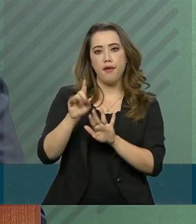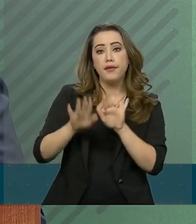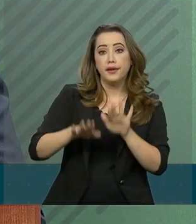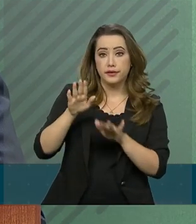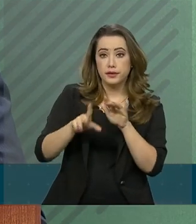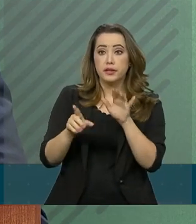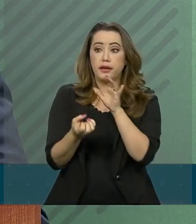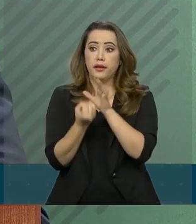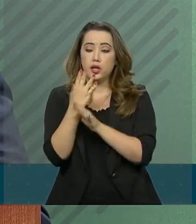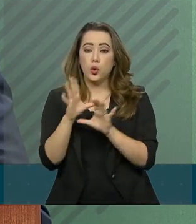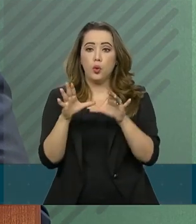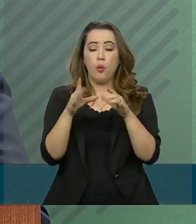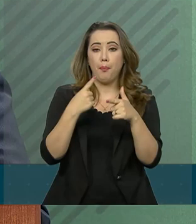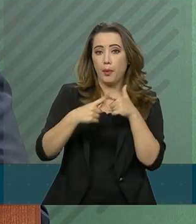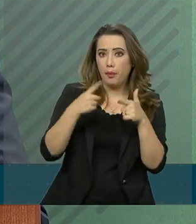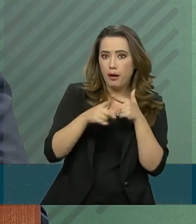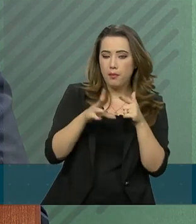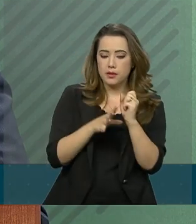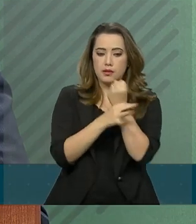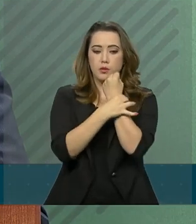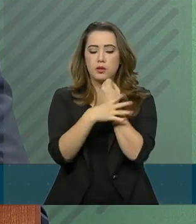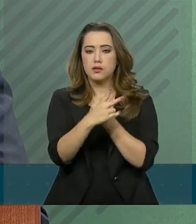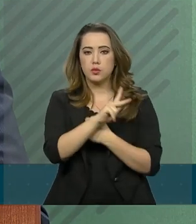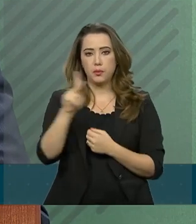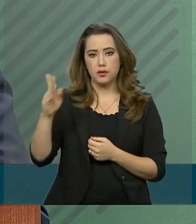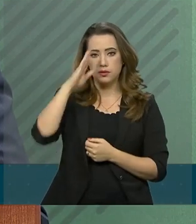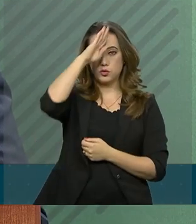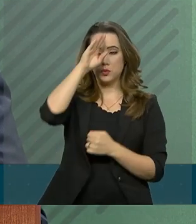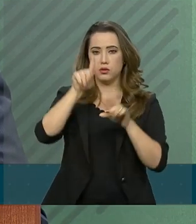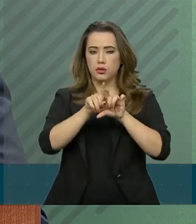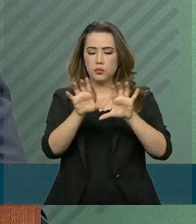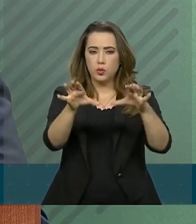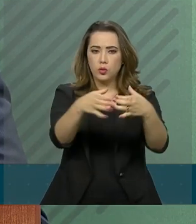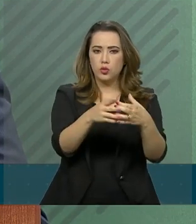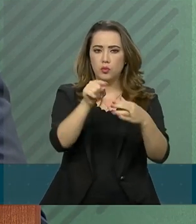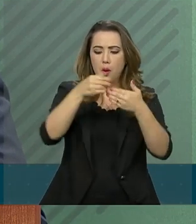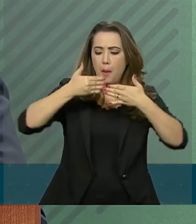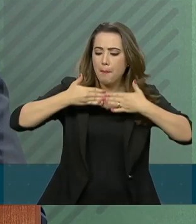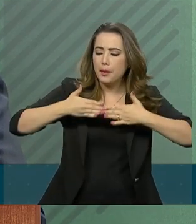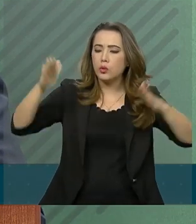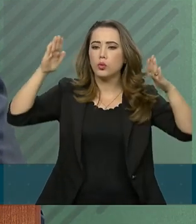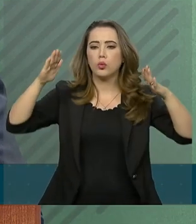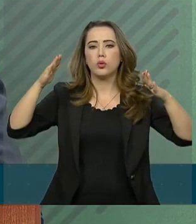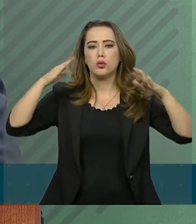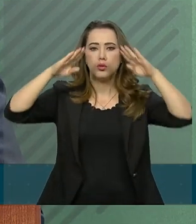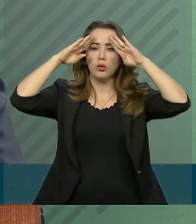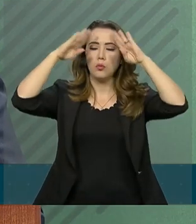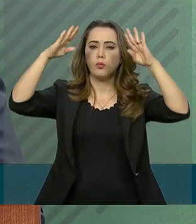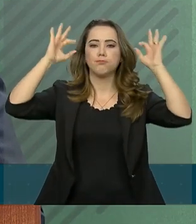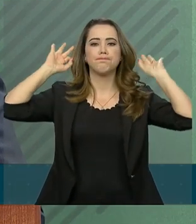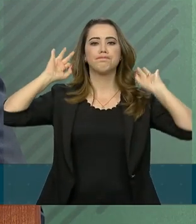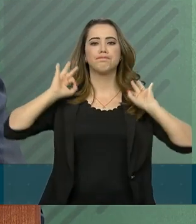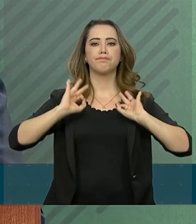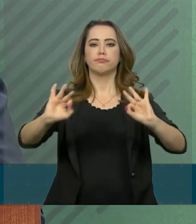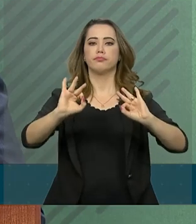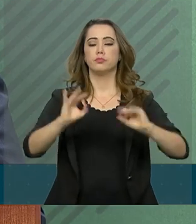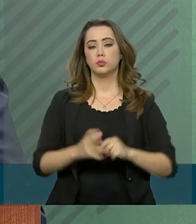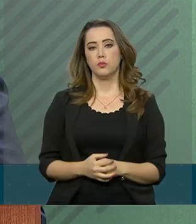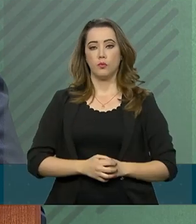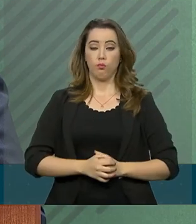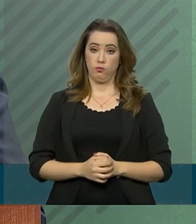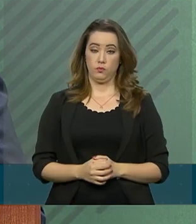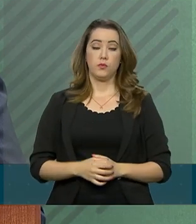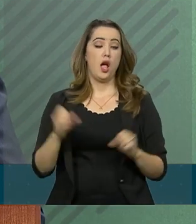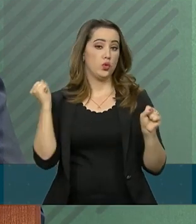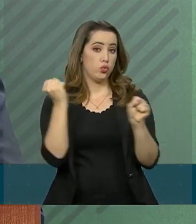e sua comitiva, a inauguração foi coroada de êxito. As obras